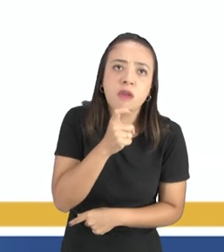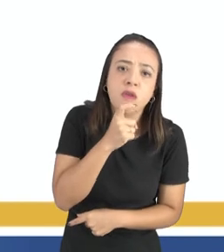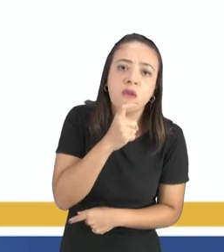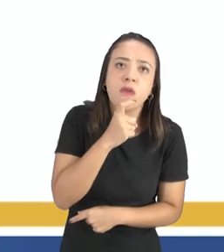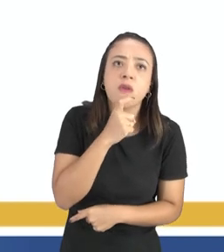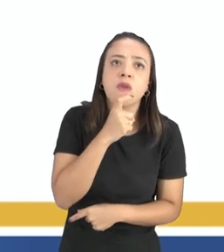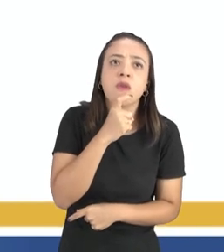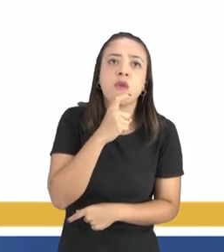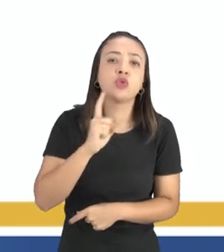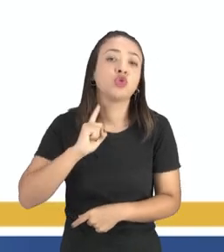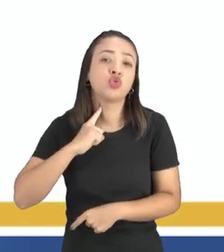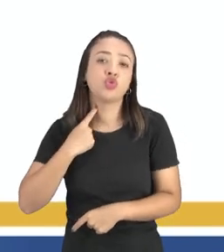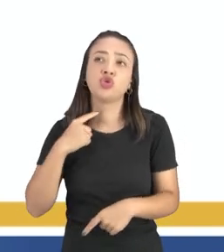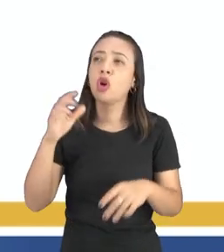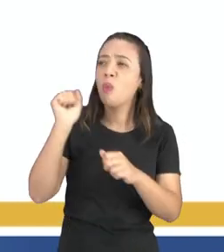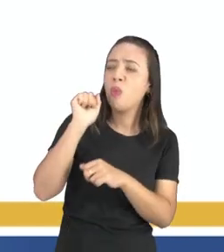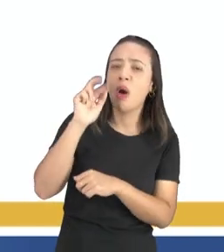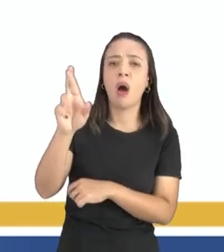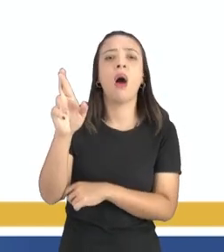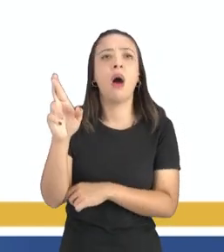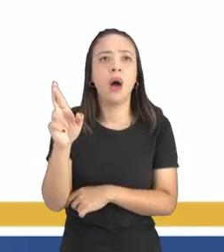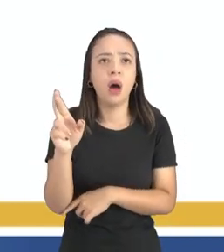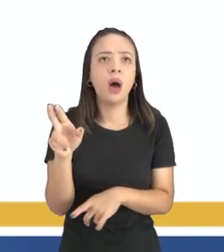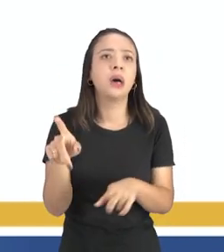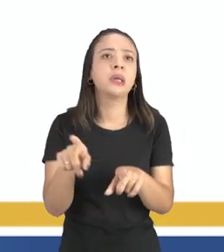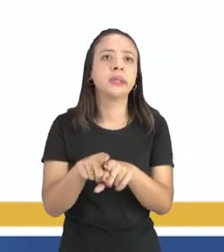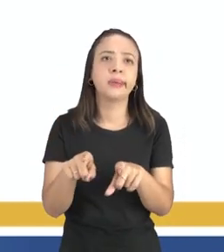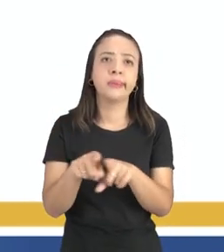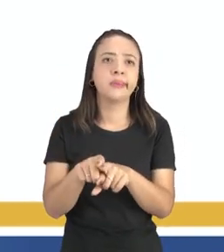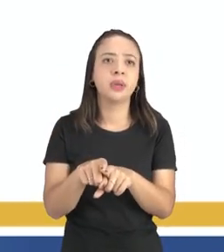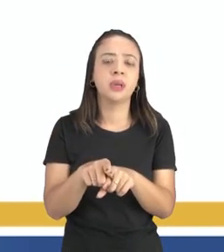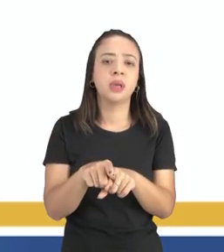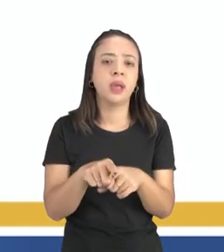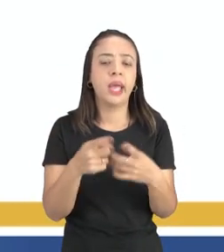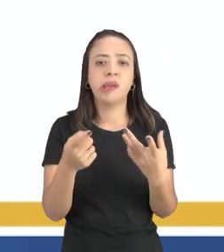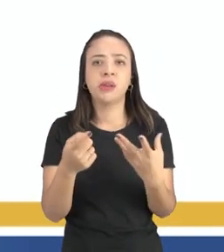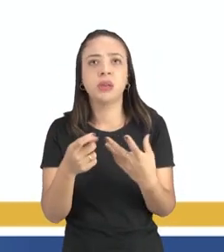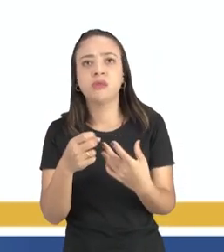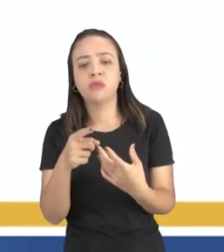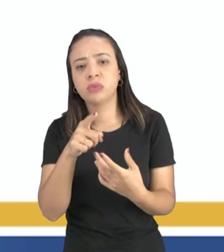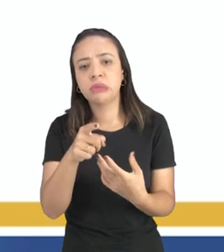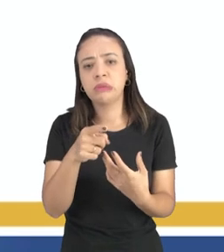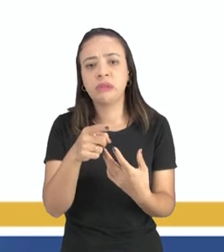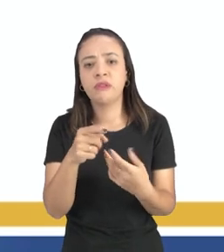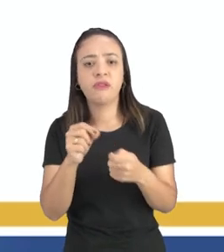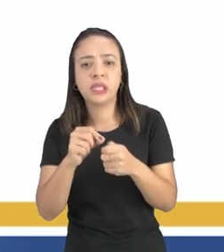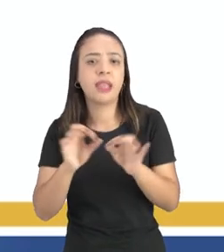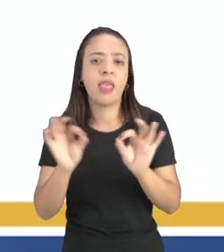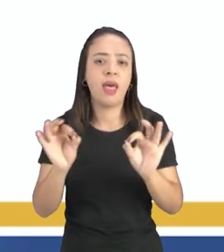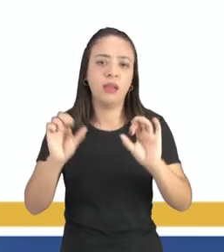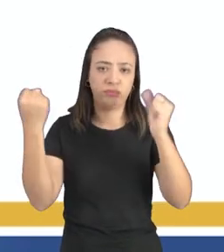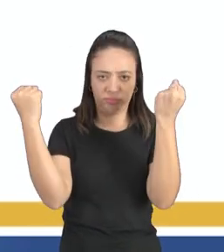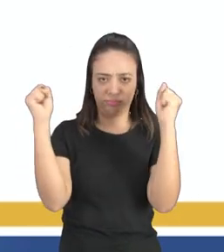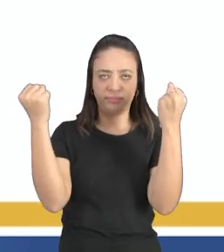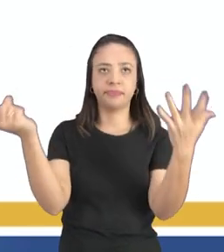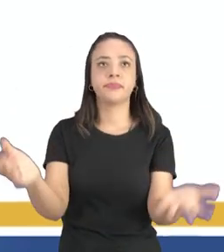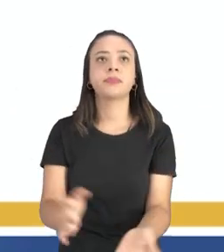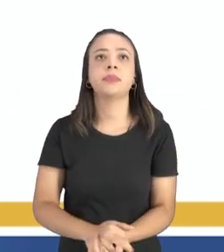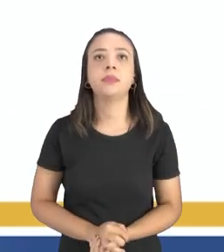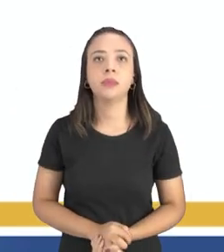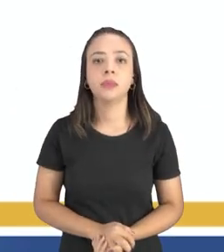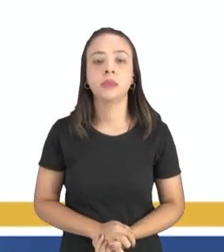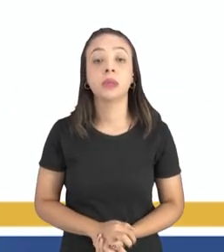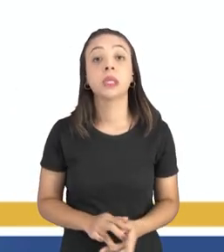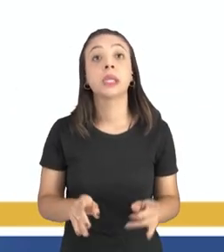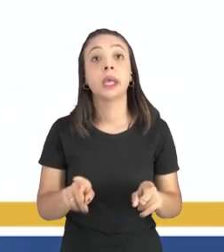-condicionado através da hereditariedade e o sedentarismo e aí gente o a gente tem várias formas